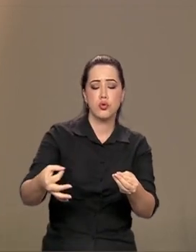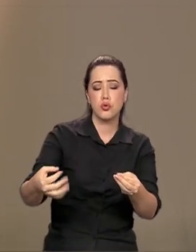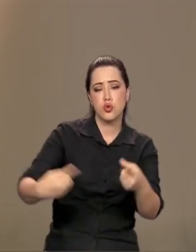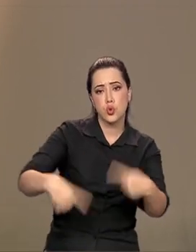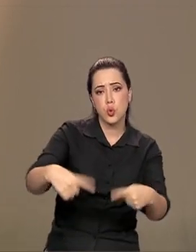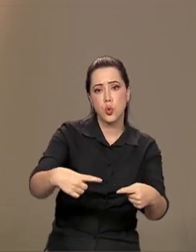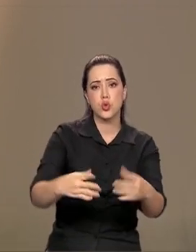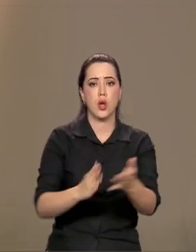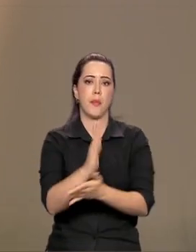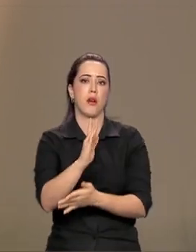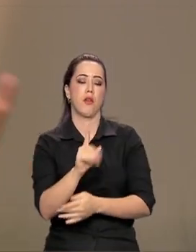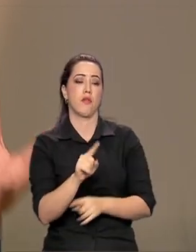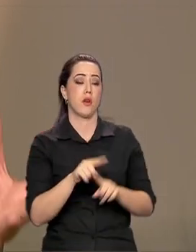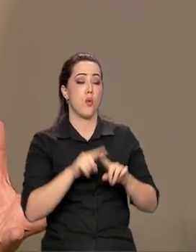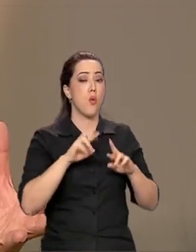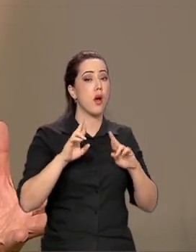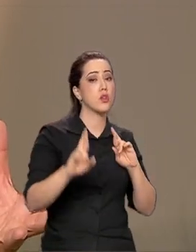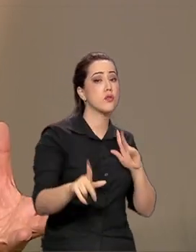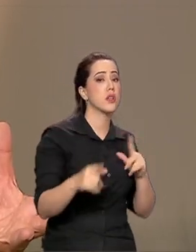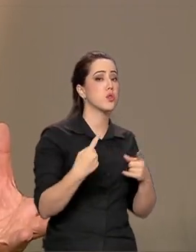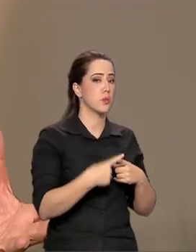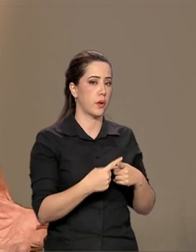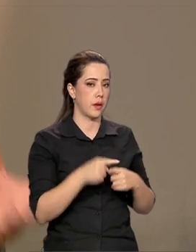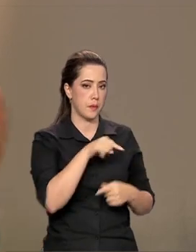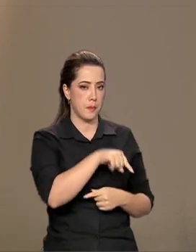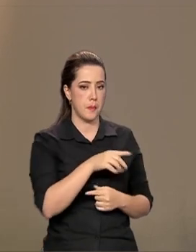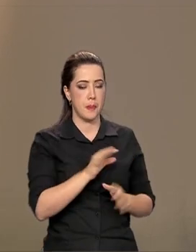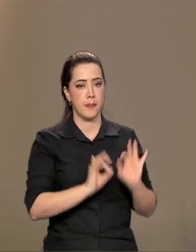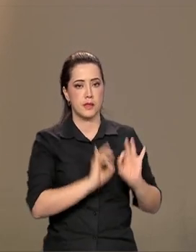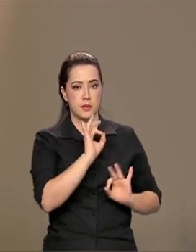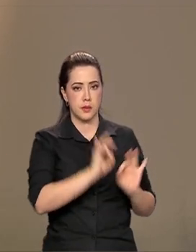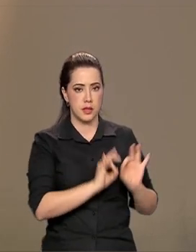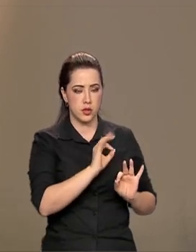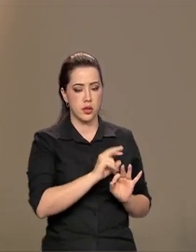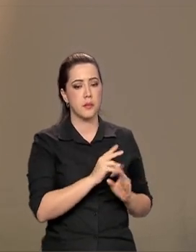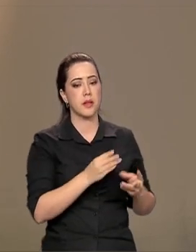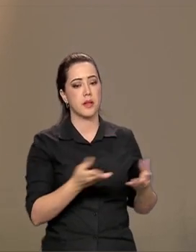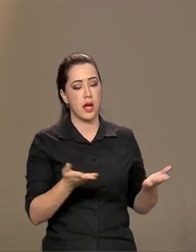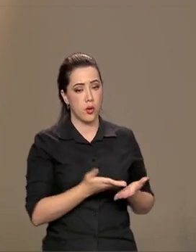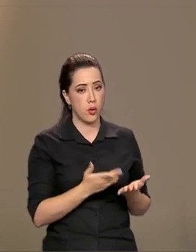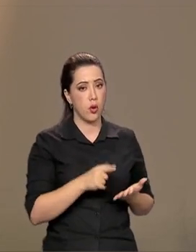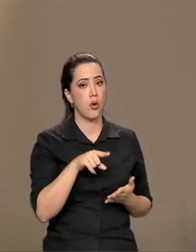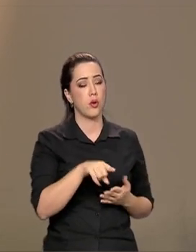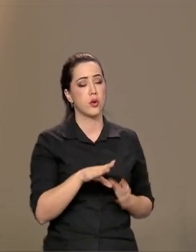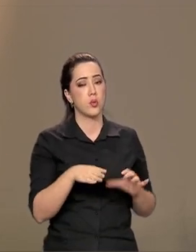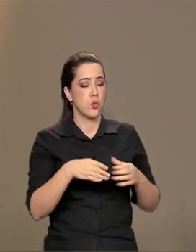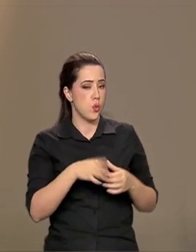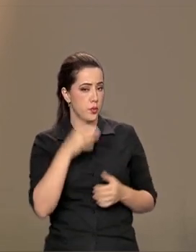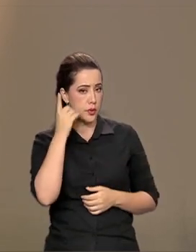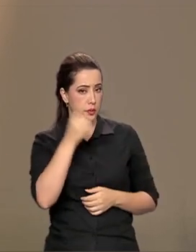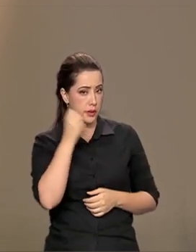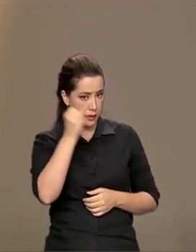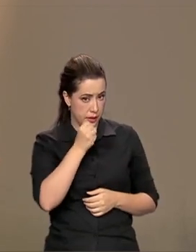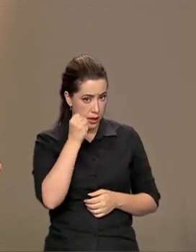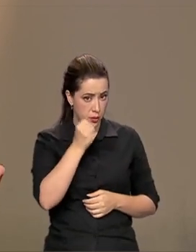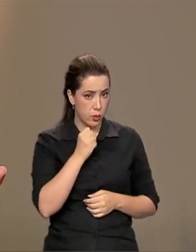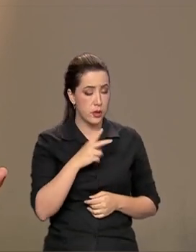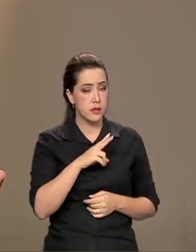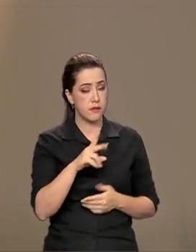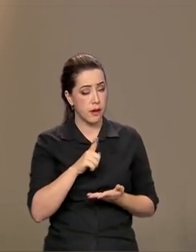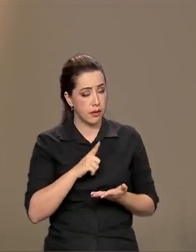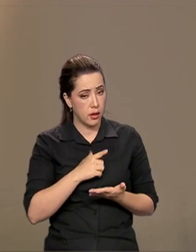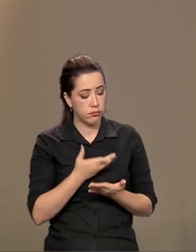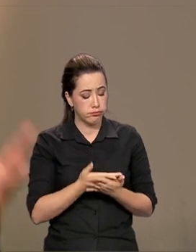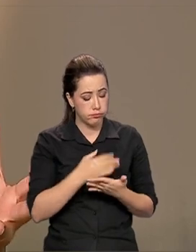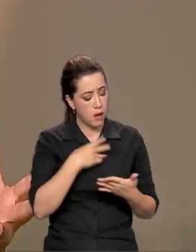A diferença é que essa peça do planejamento que vai chegar para as mãos dos congressistas será uma peça que